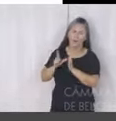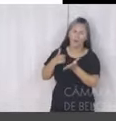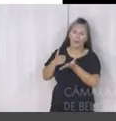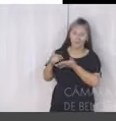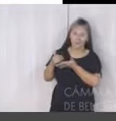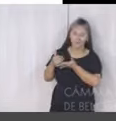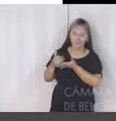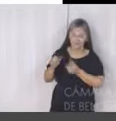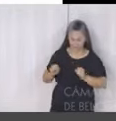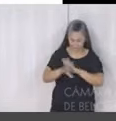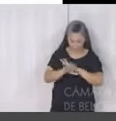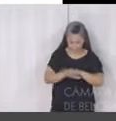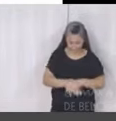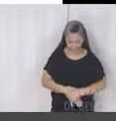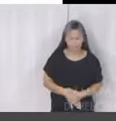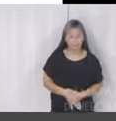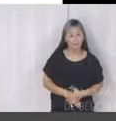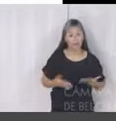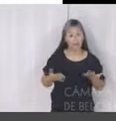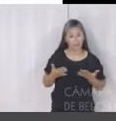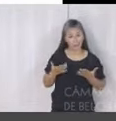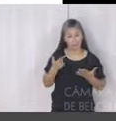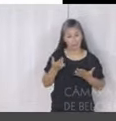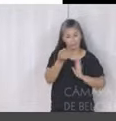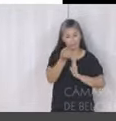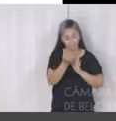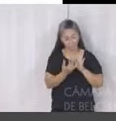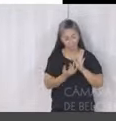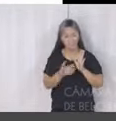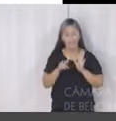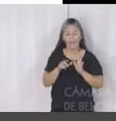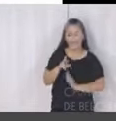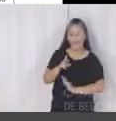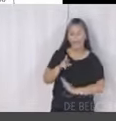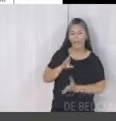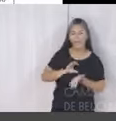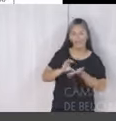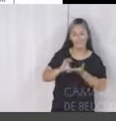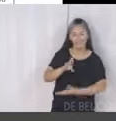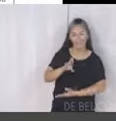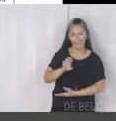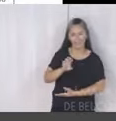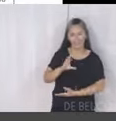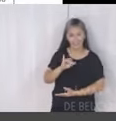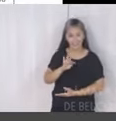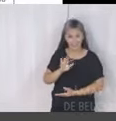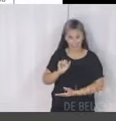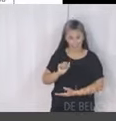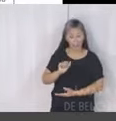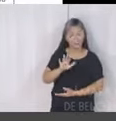Vamos começar falando das receitas do período 22 a 25, lembrando aqui que o primeiro ano